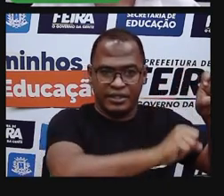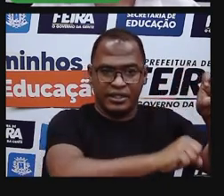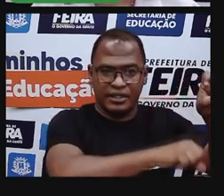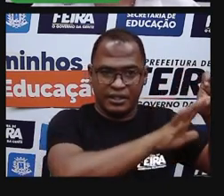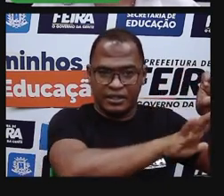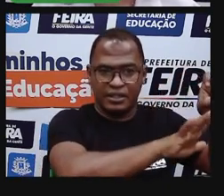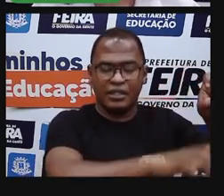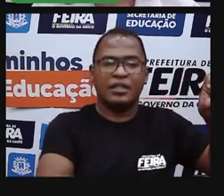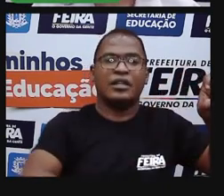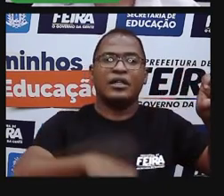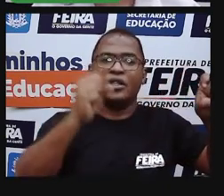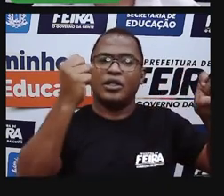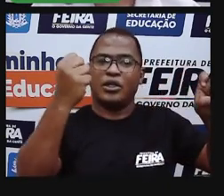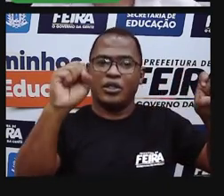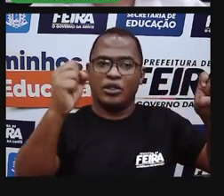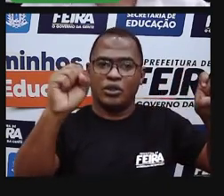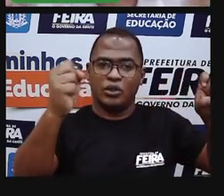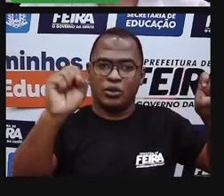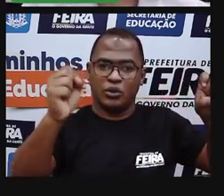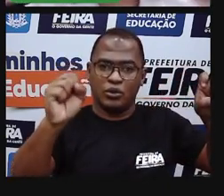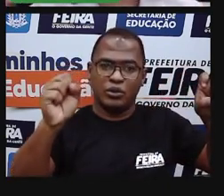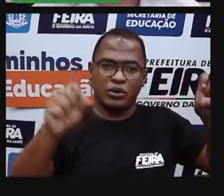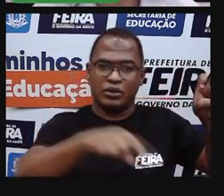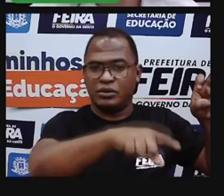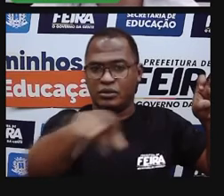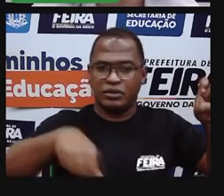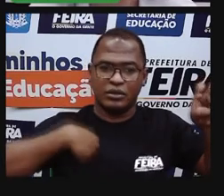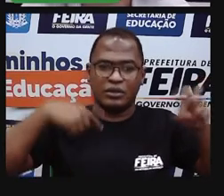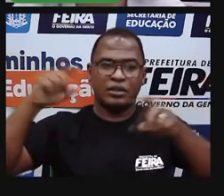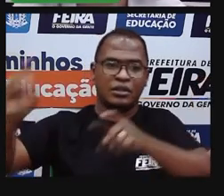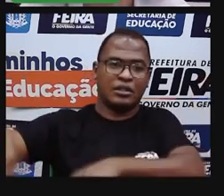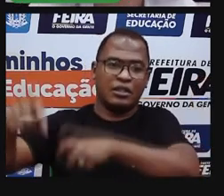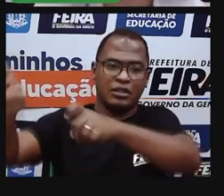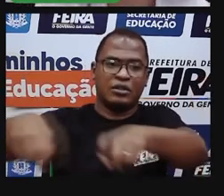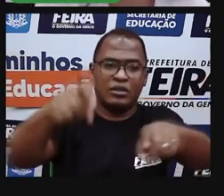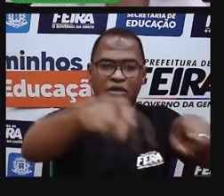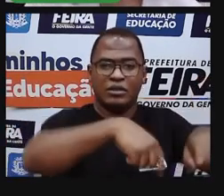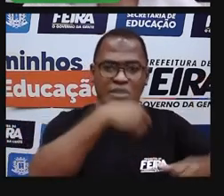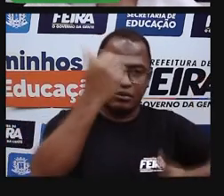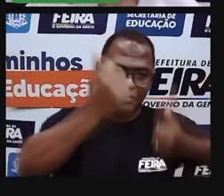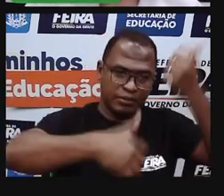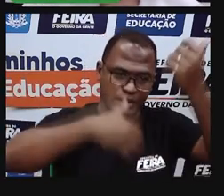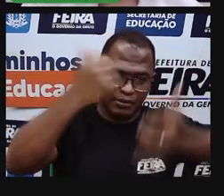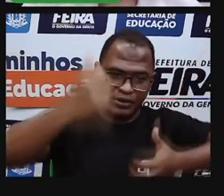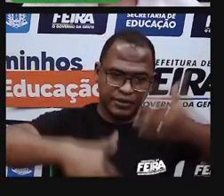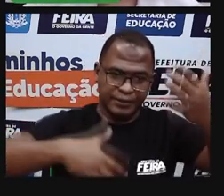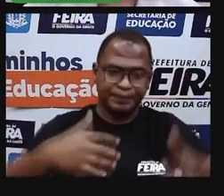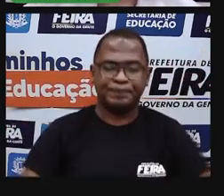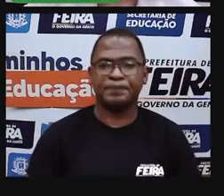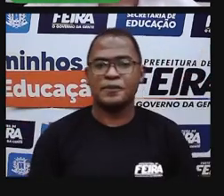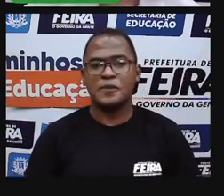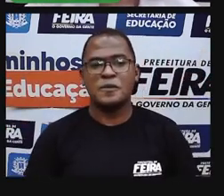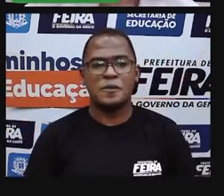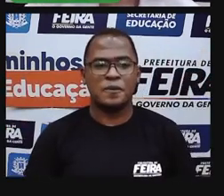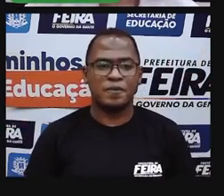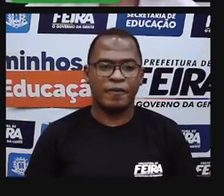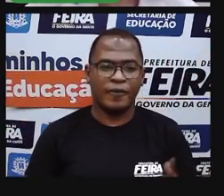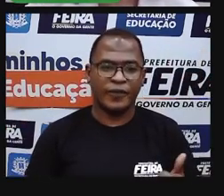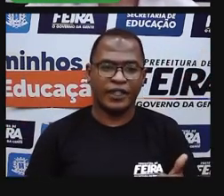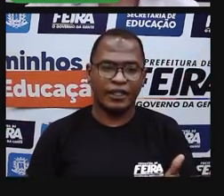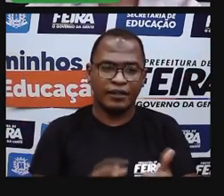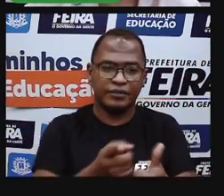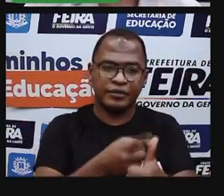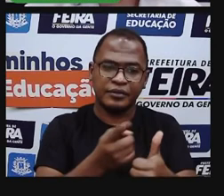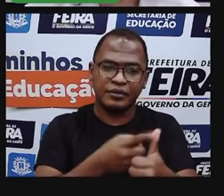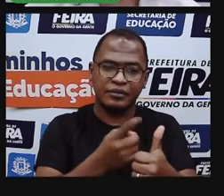e 8 está em cada um dos distritos que eu vou mostrar para vocês. Aqui eu tenho a região